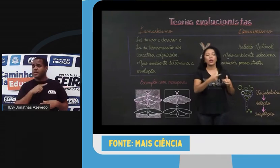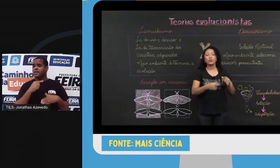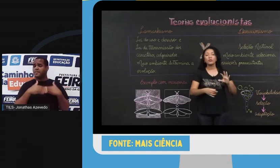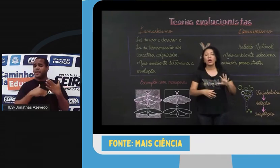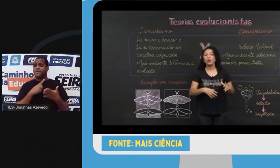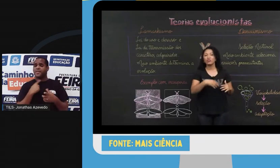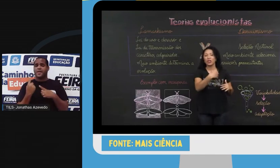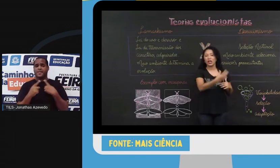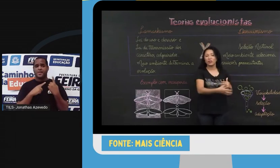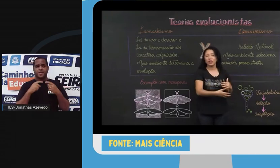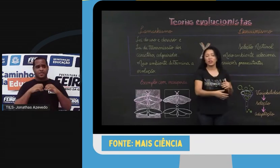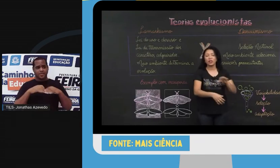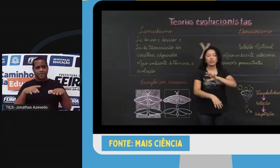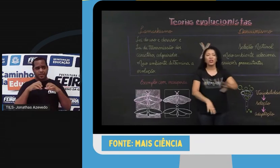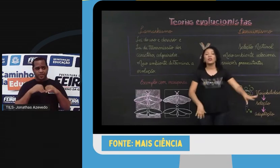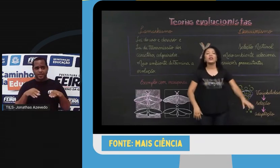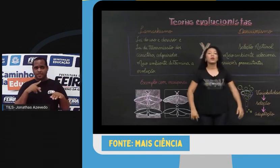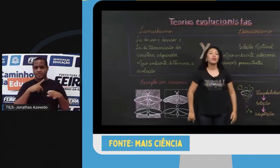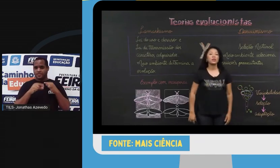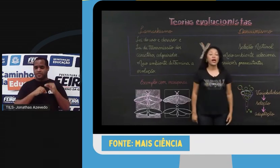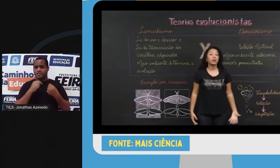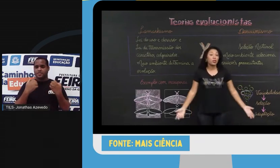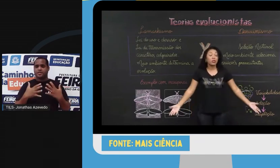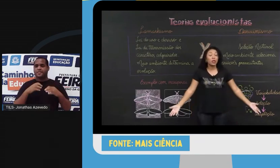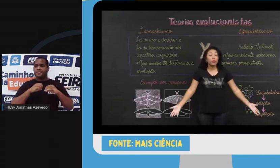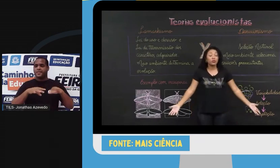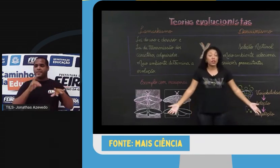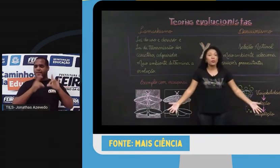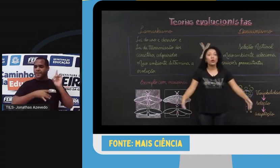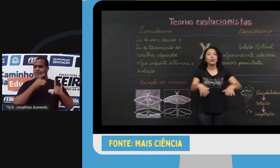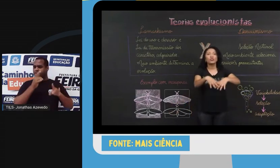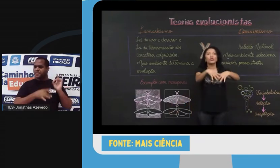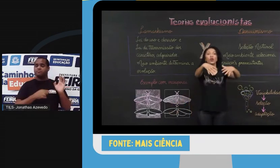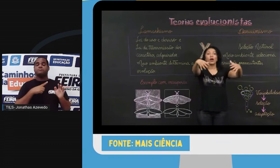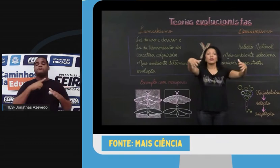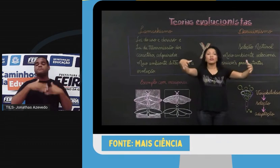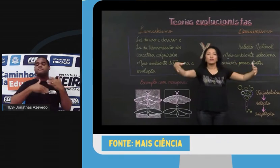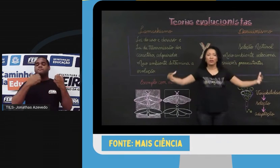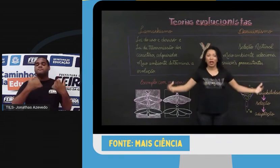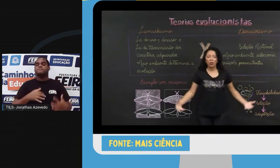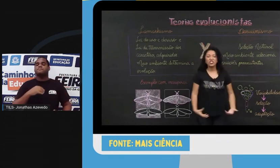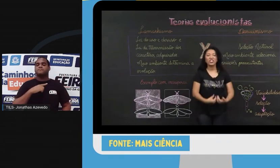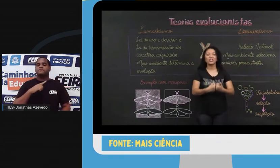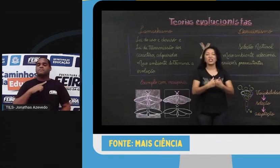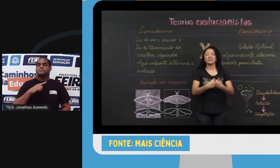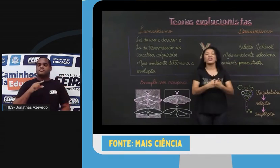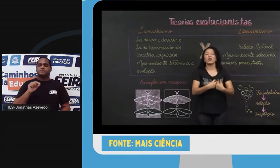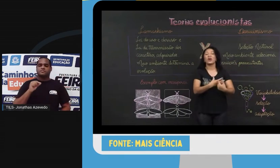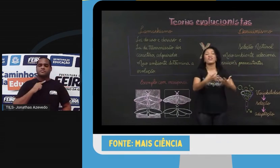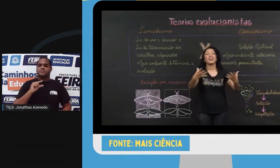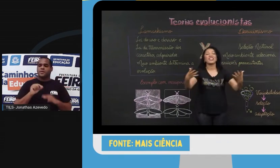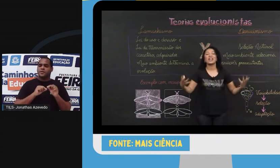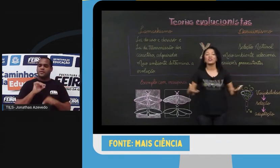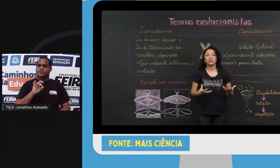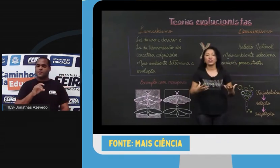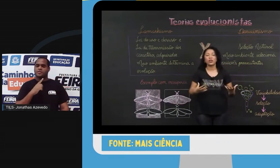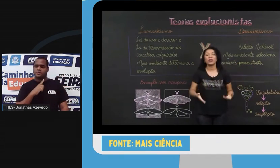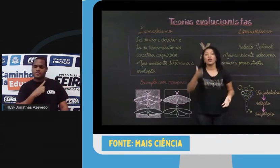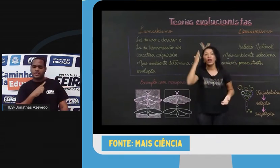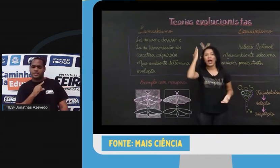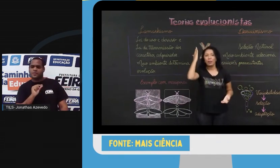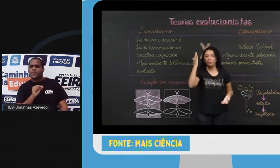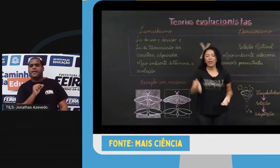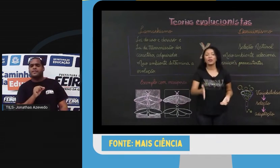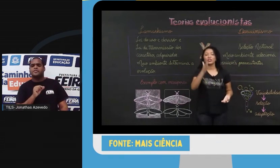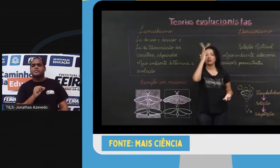morrendo, morrendo, não geravam descendentes e eram eliminadas. Então, depois de um tempo, só a quantidade que existia ali, qual era a variedade que